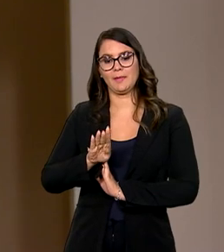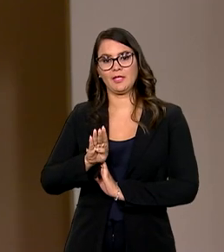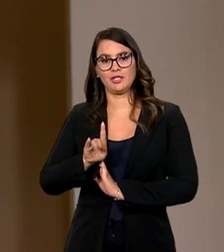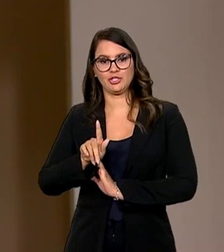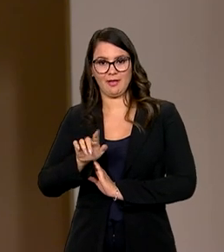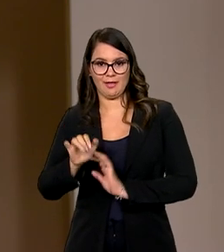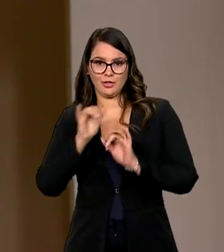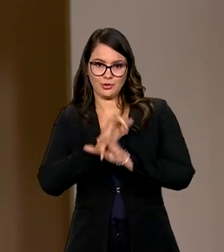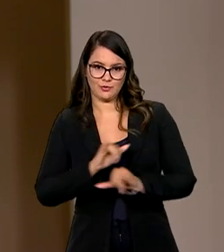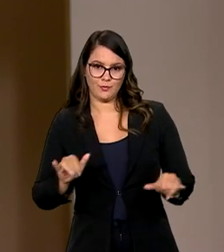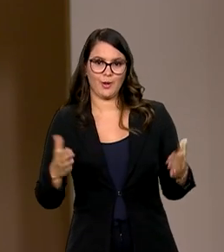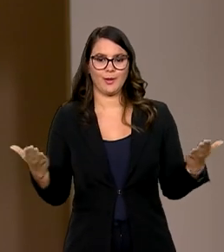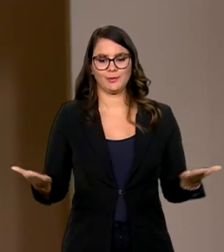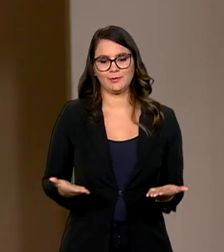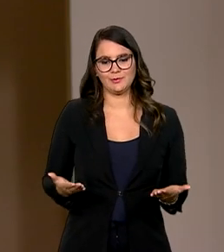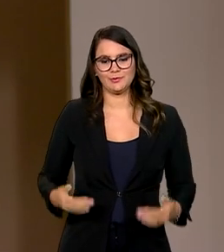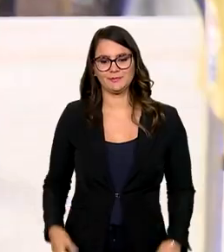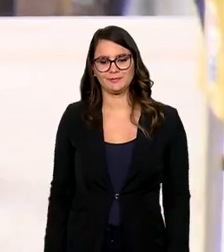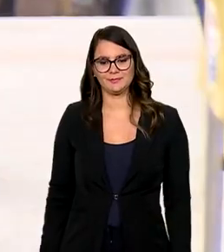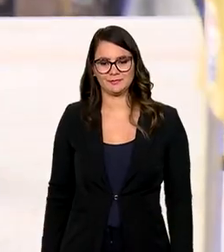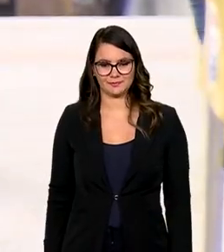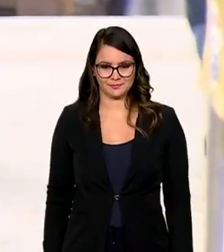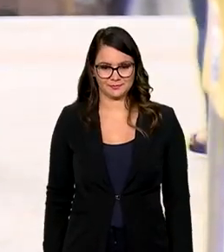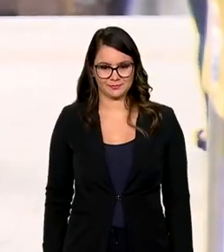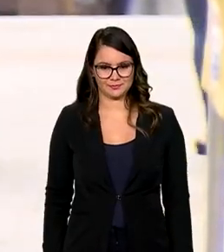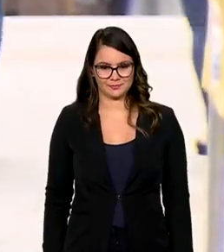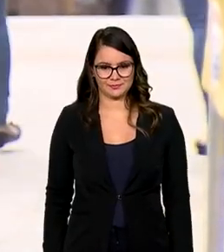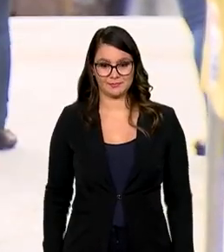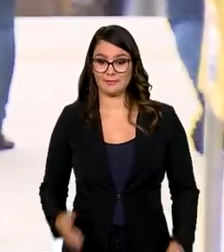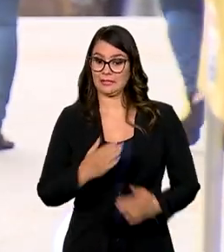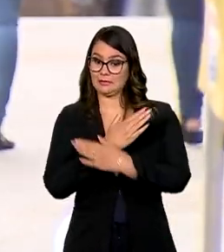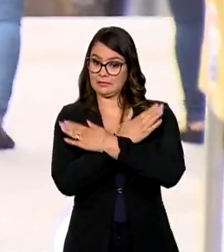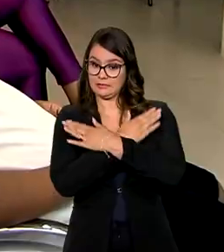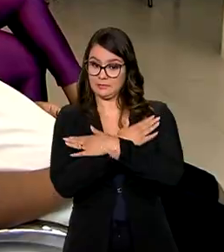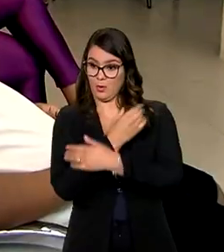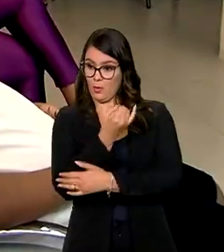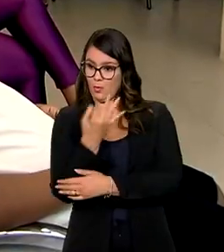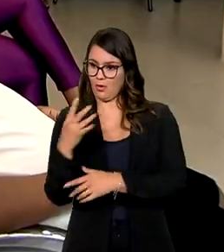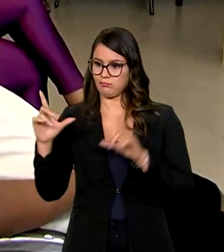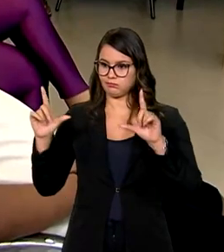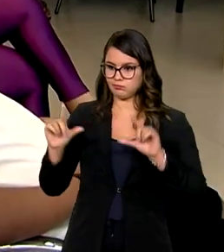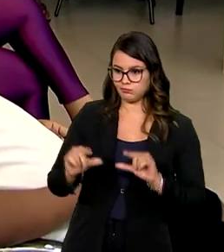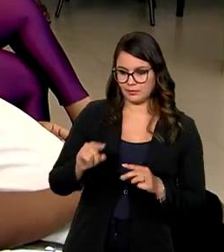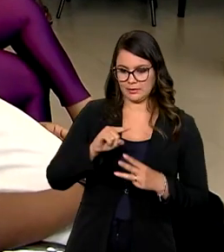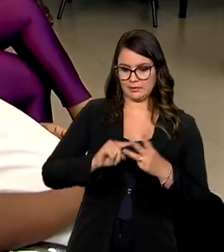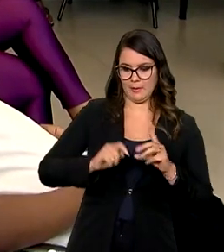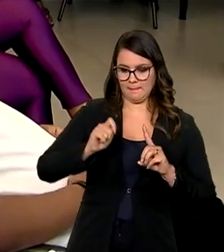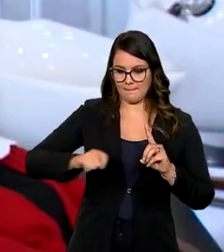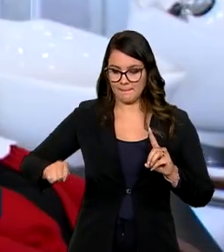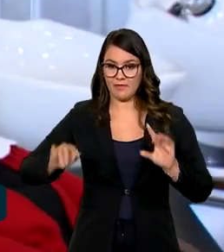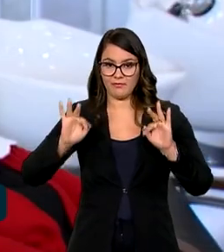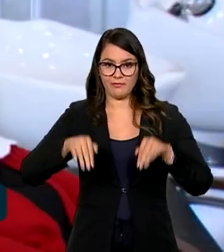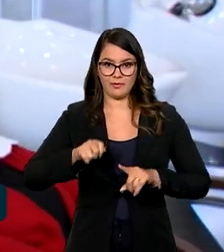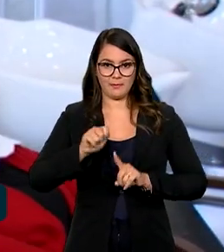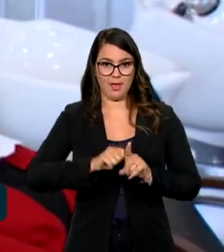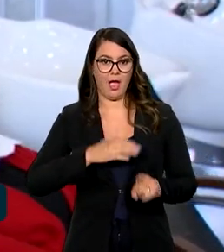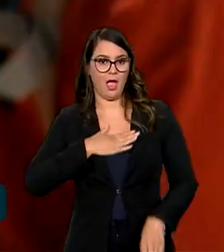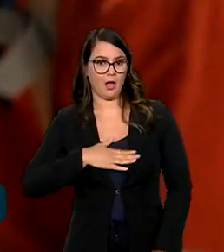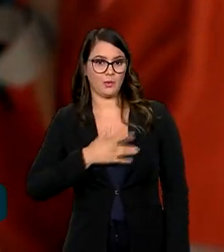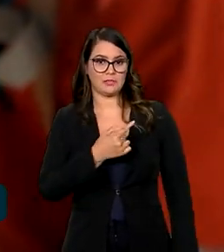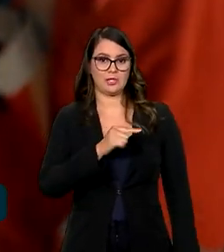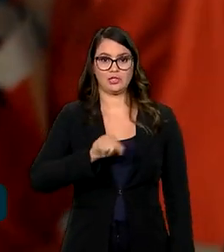divulgados hoje pelo Instituto. O desemprego caiu e fechou o trimestre encerrado em agosto em 7